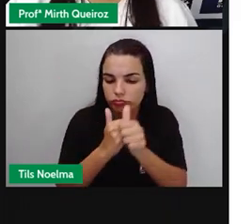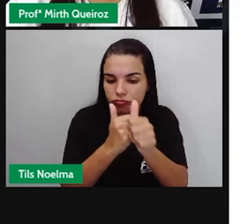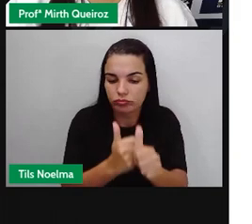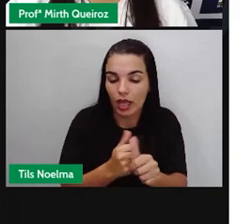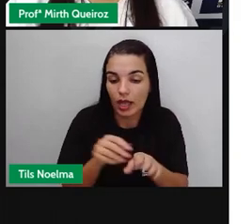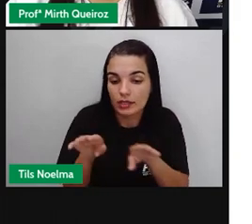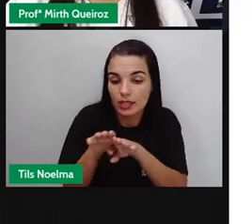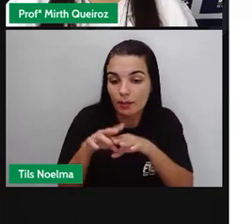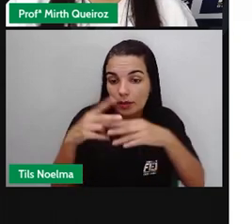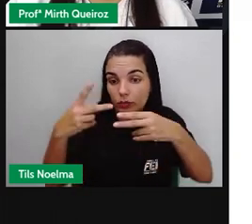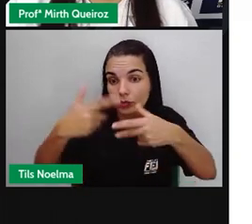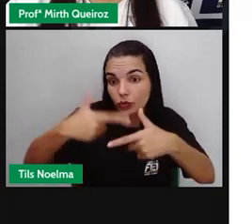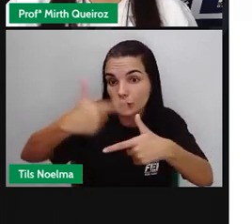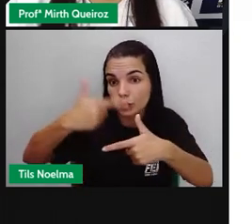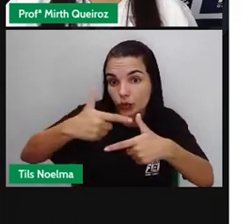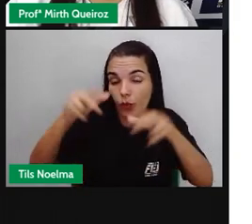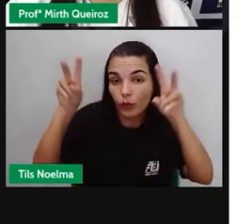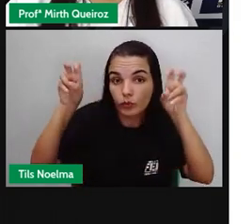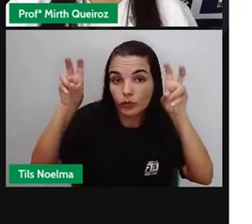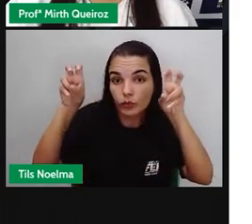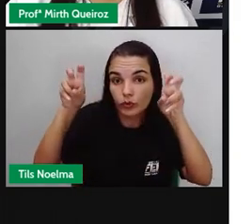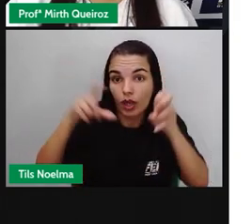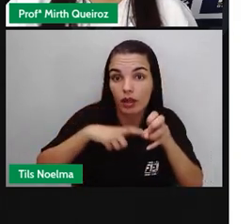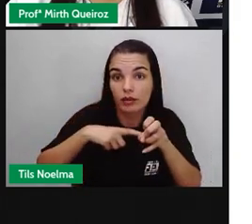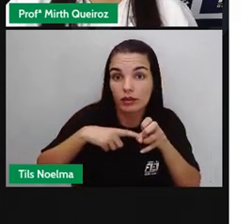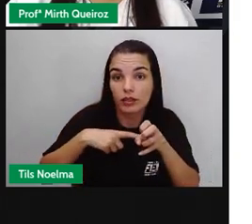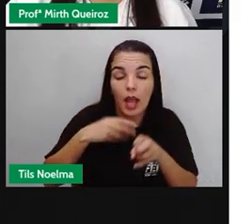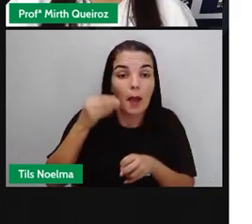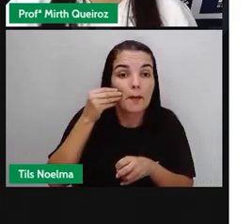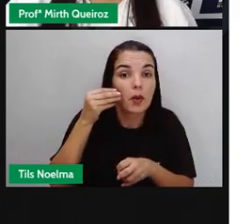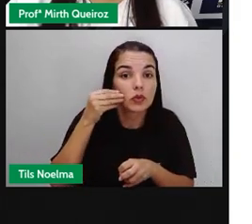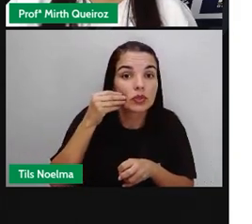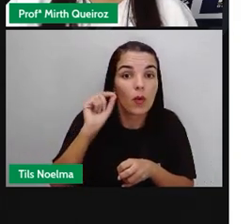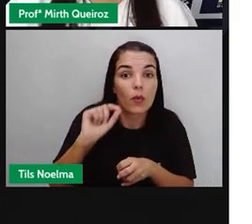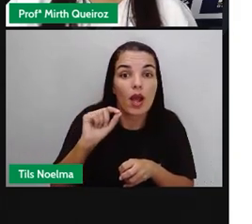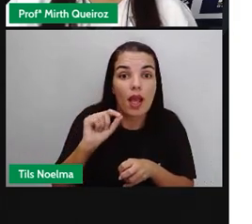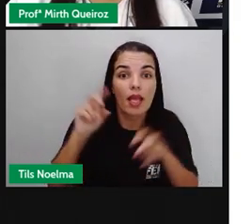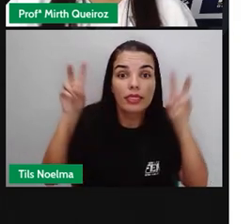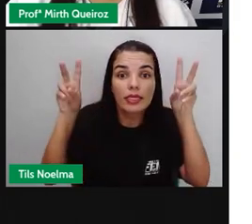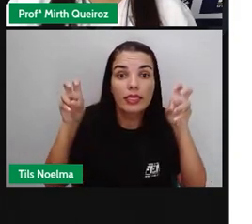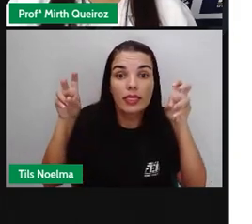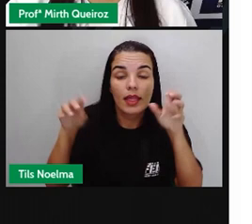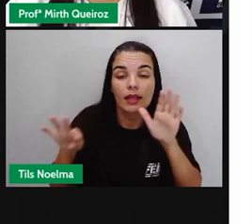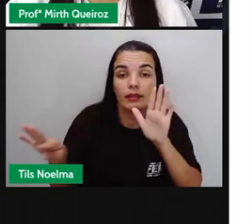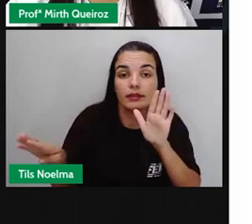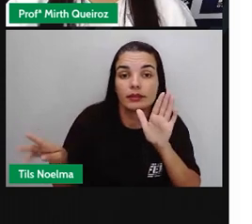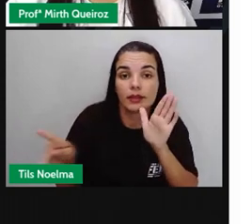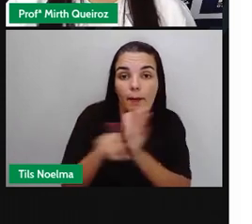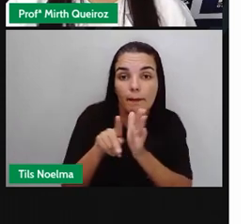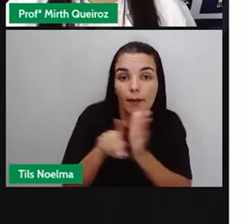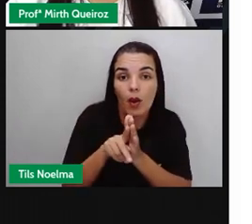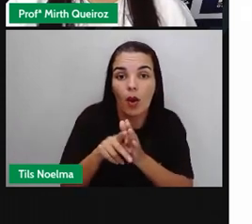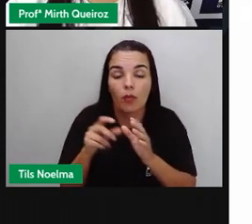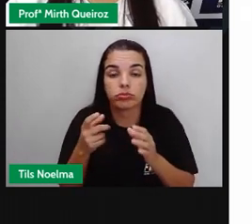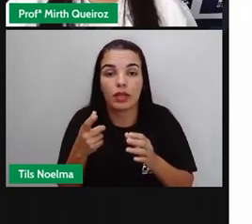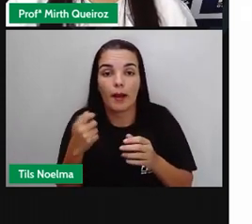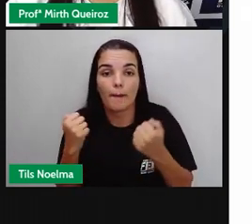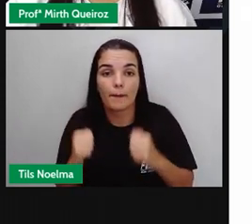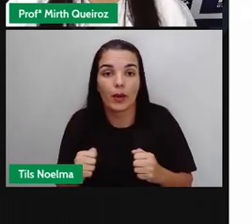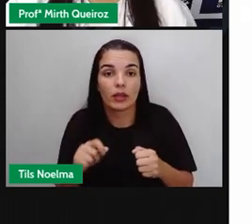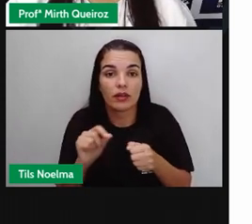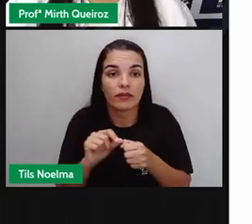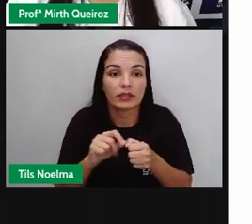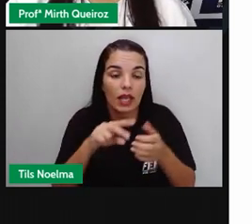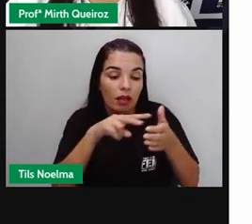subtítulo, é indicador do tema retratado quando se trata de um mapa temático. E para que a gente possa fazer essa leitura